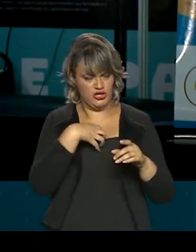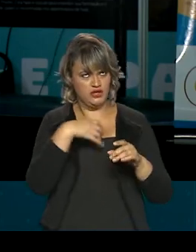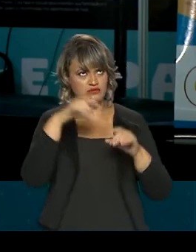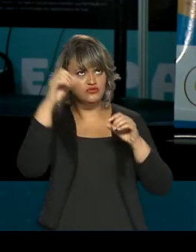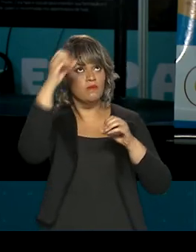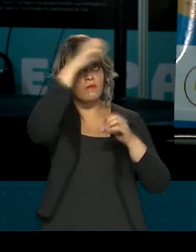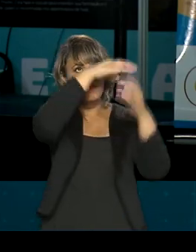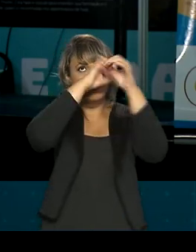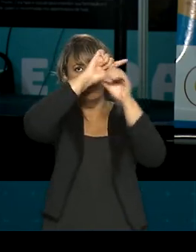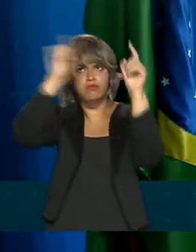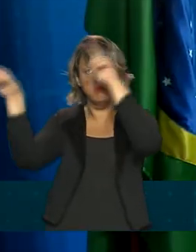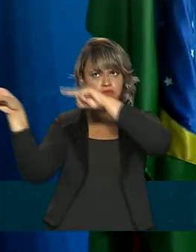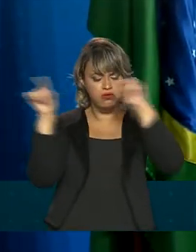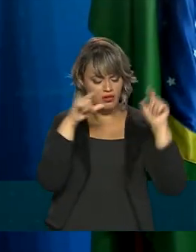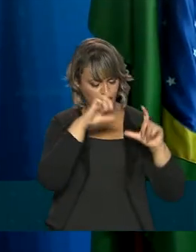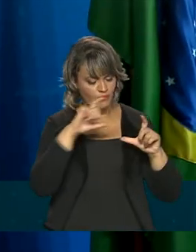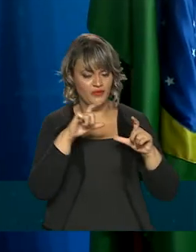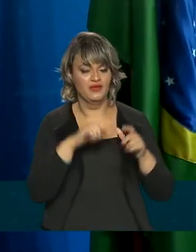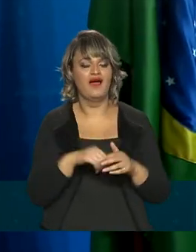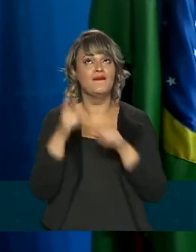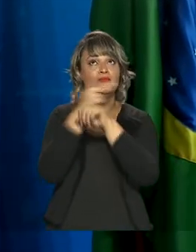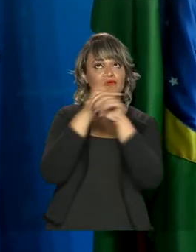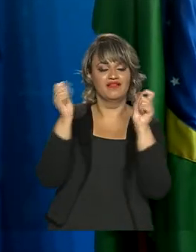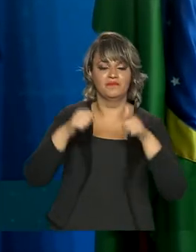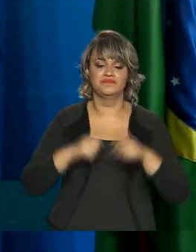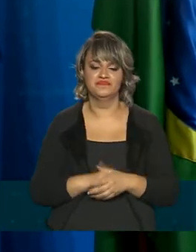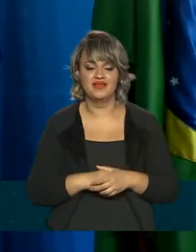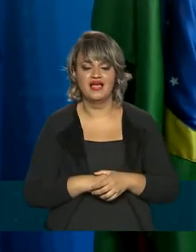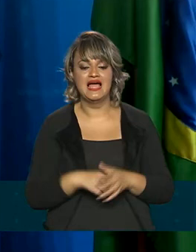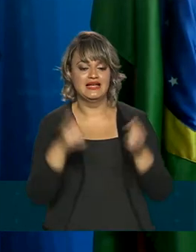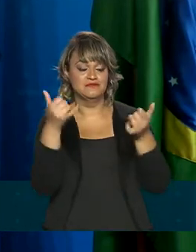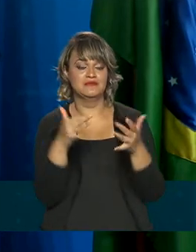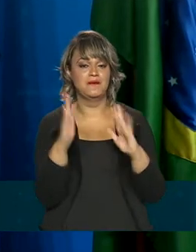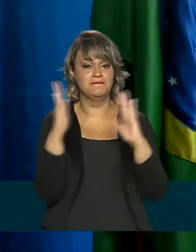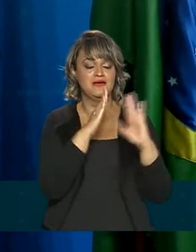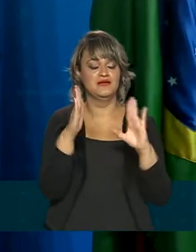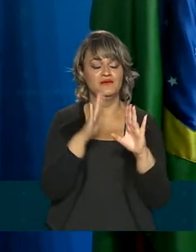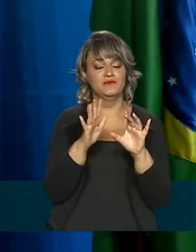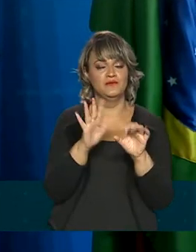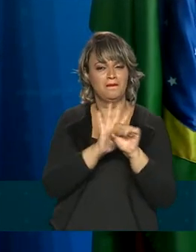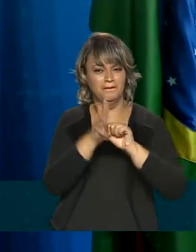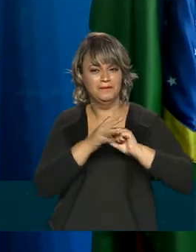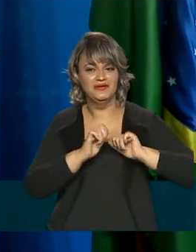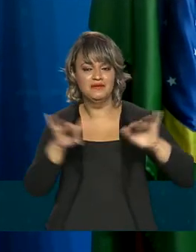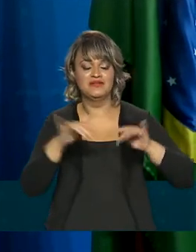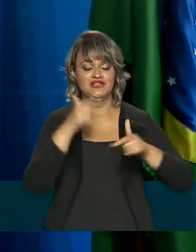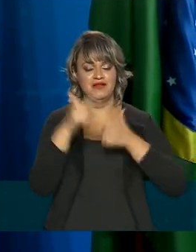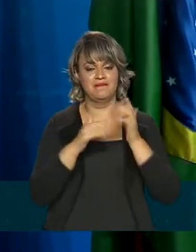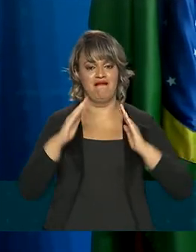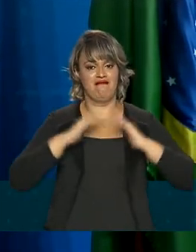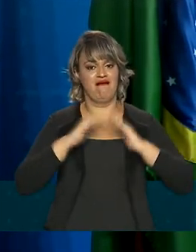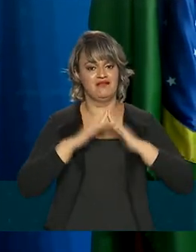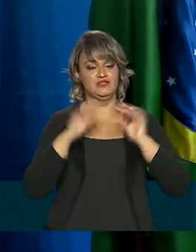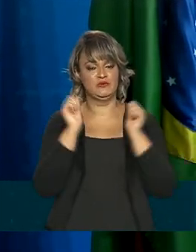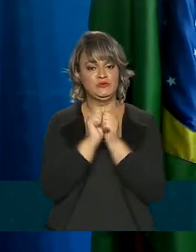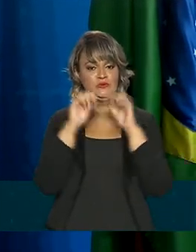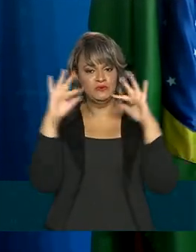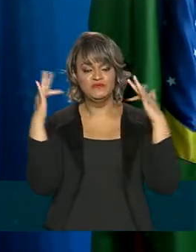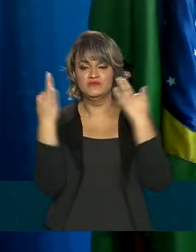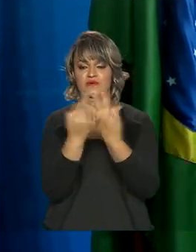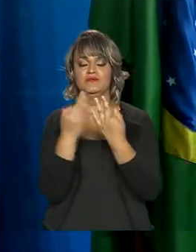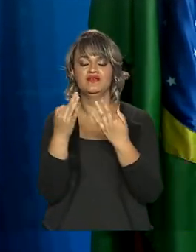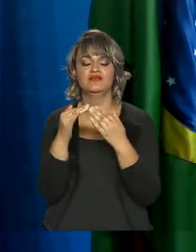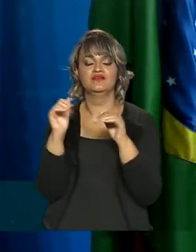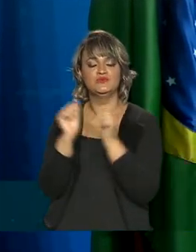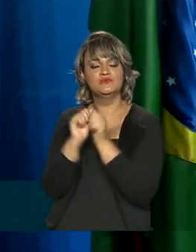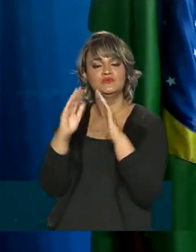possíveis asteroides. Em tempos de pandemia, a gente poder trabalhar com as pessoas em casa, com as suas famílias, com a